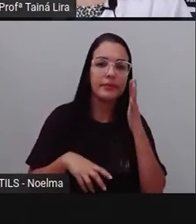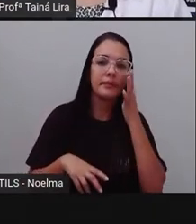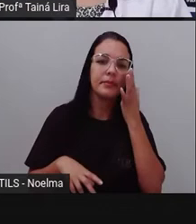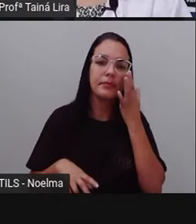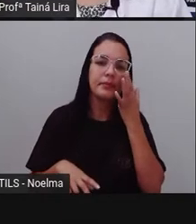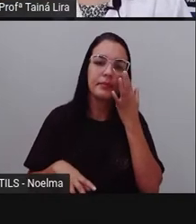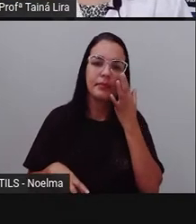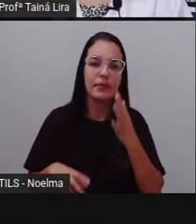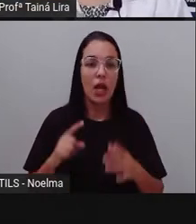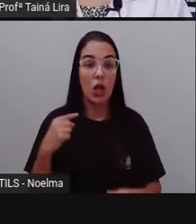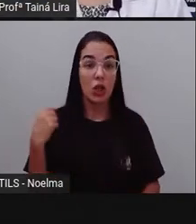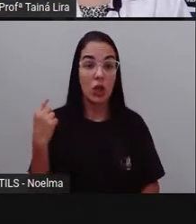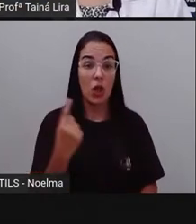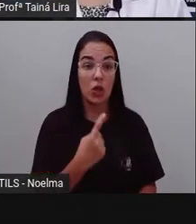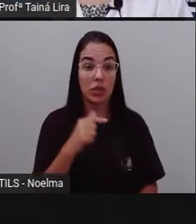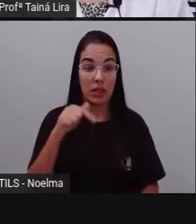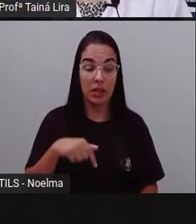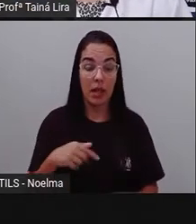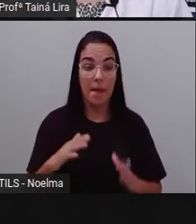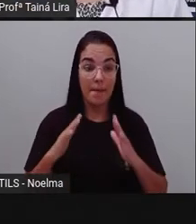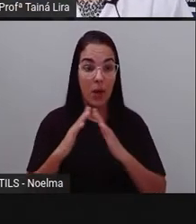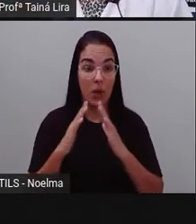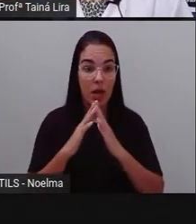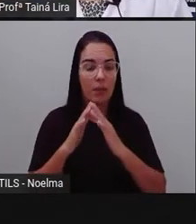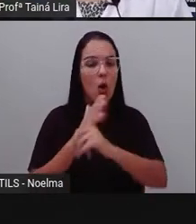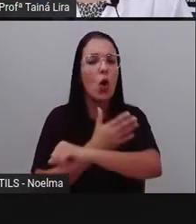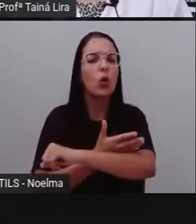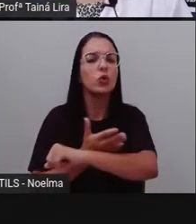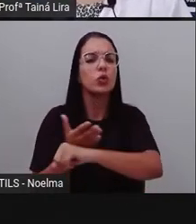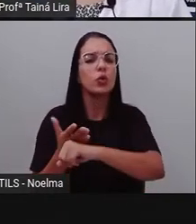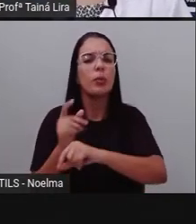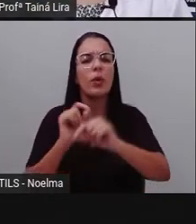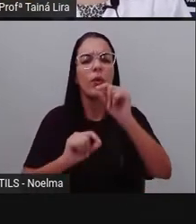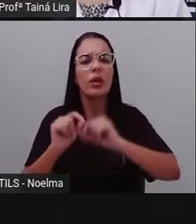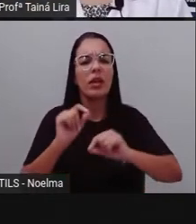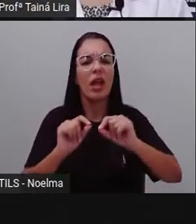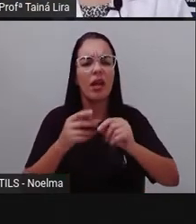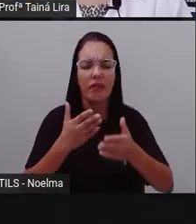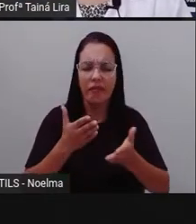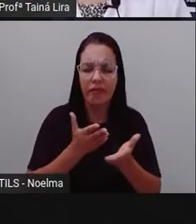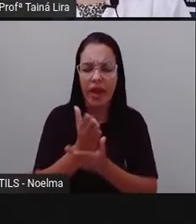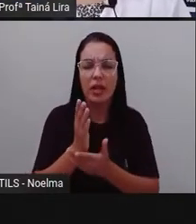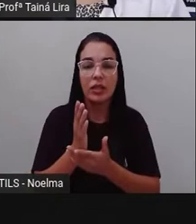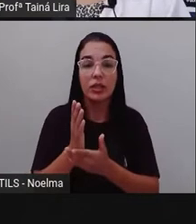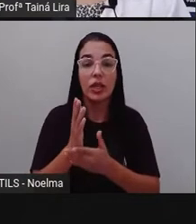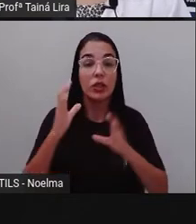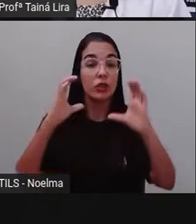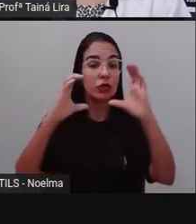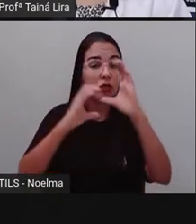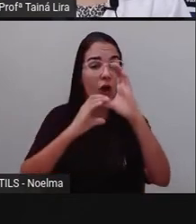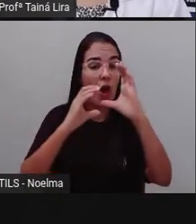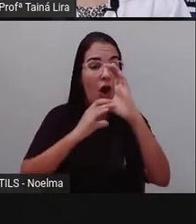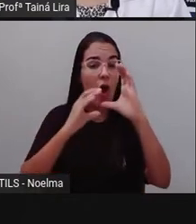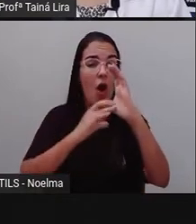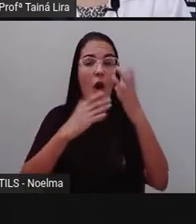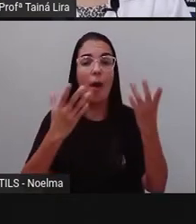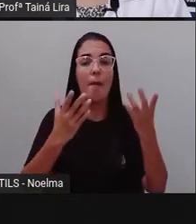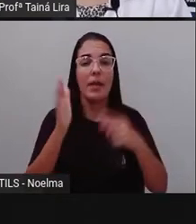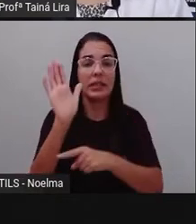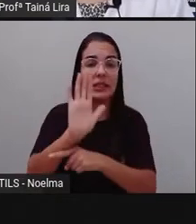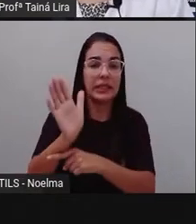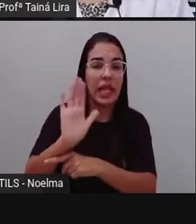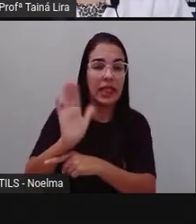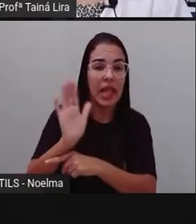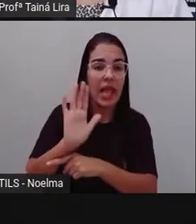Nós, né? Que moramos aqui, costumamos frequentar shoppings, cinemas e outros lugares movimentados, tá?